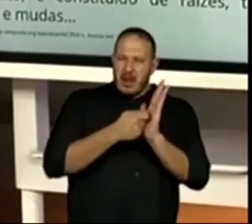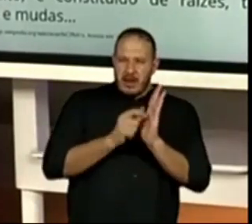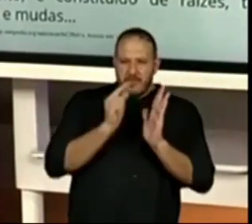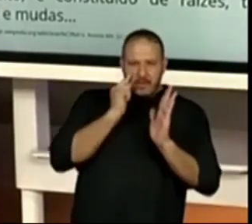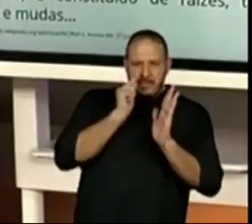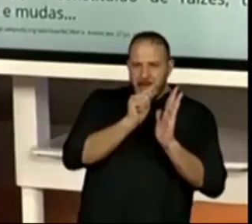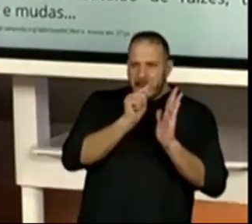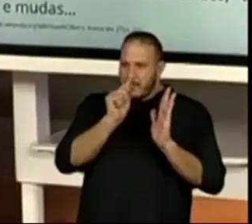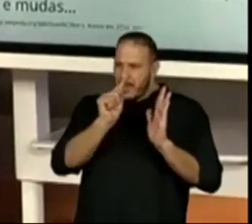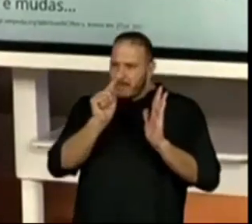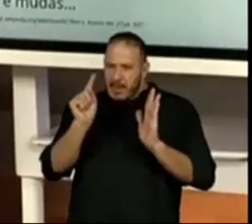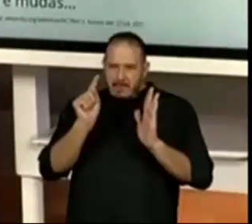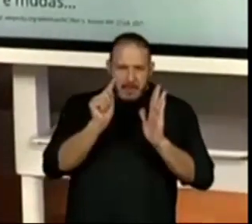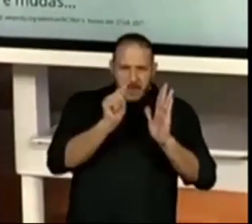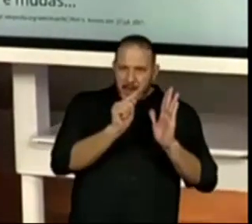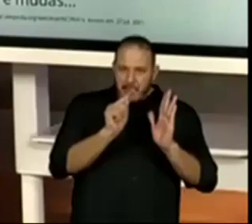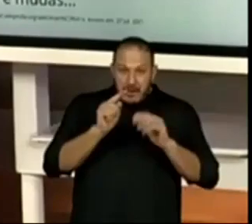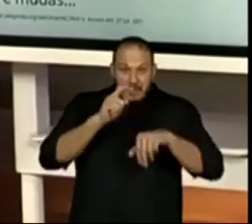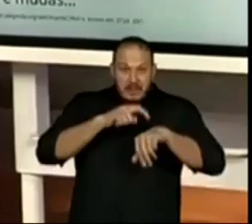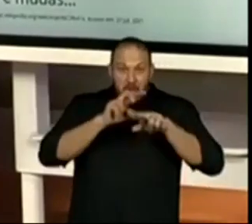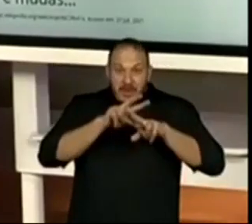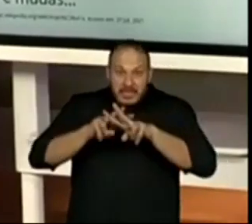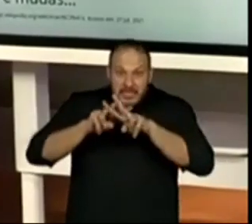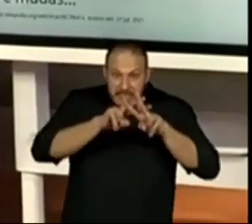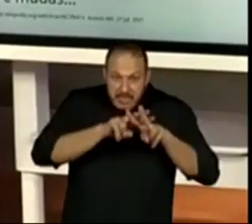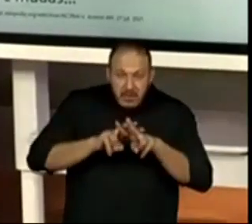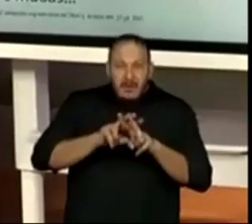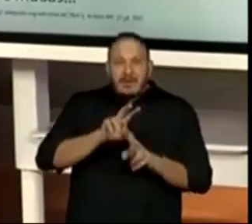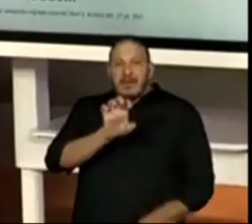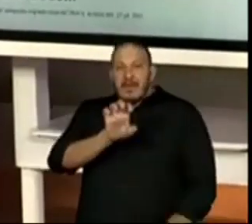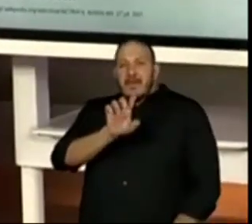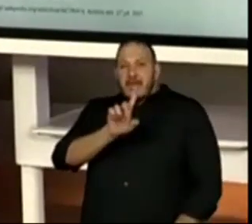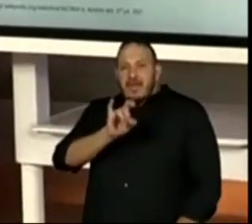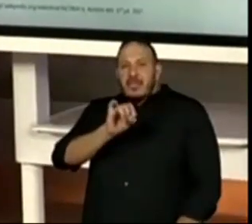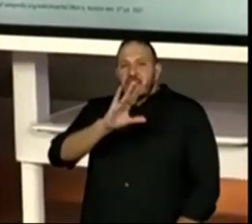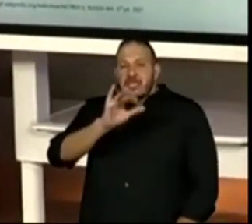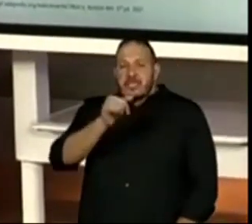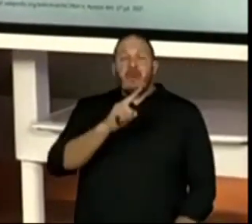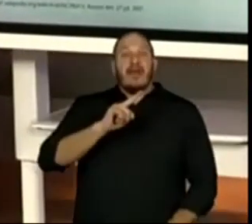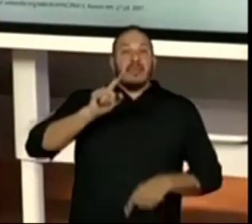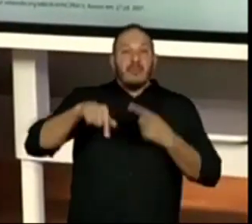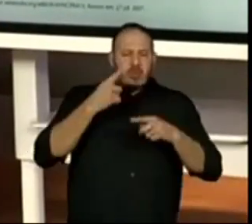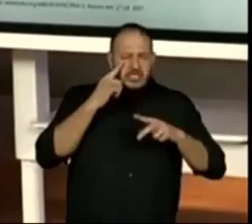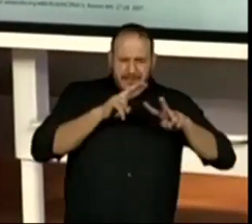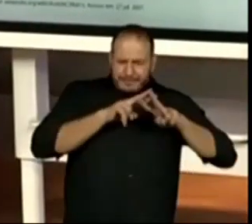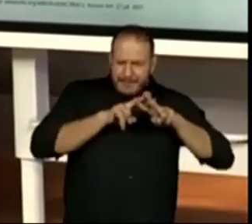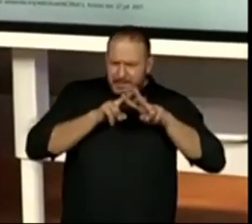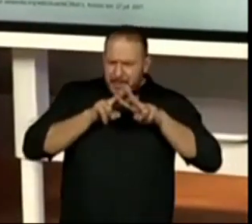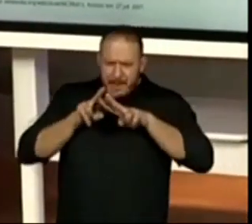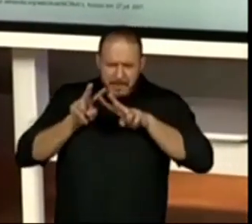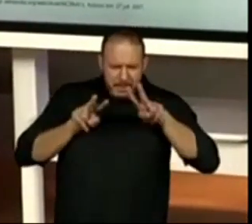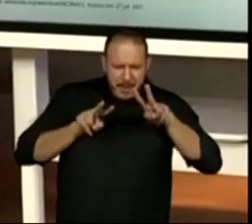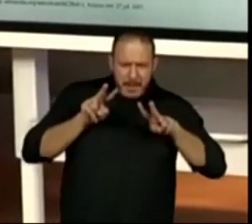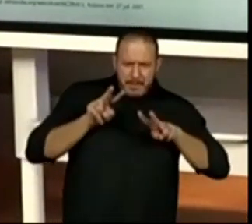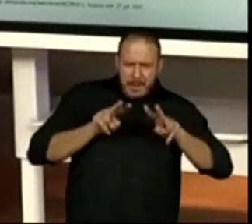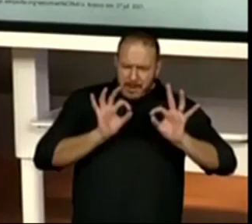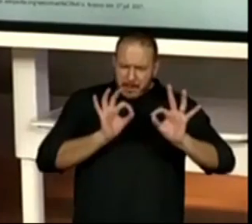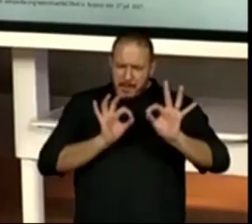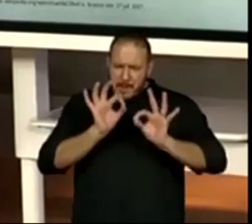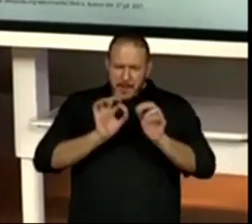na revisão, a edição é quando a gente passa limpo, como disse a pro Ivone, a gente reescreve,